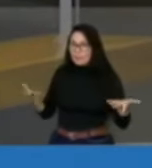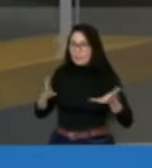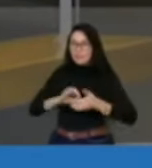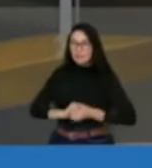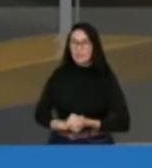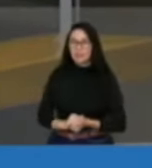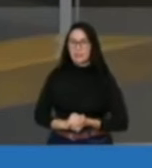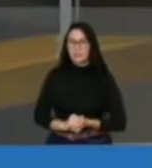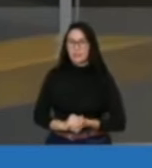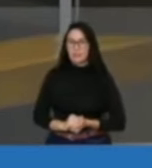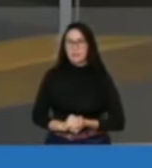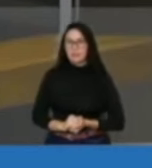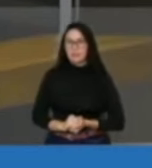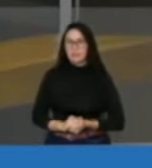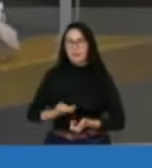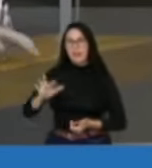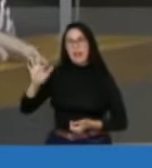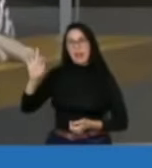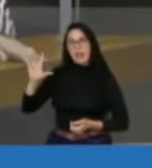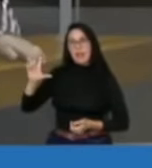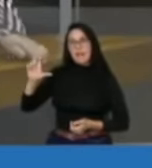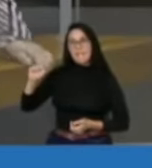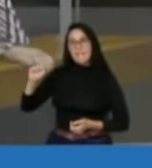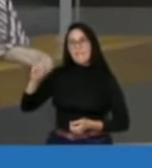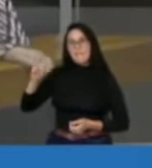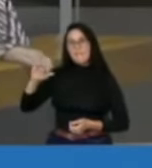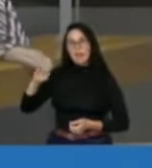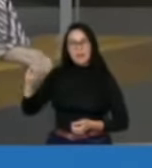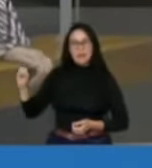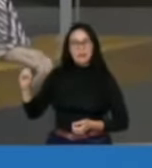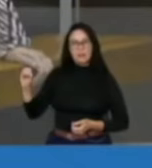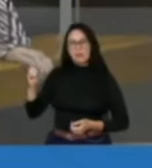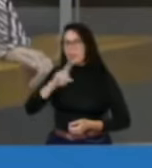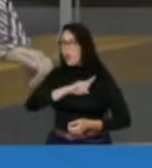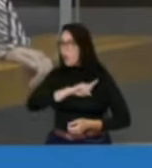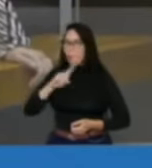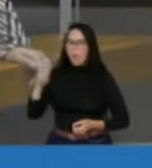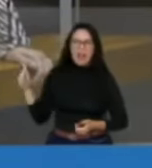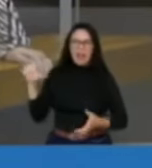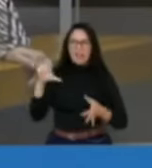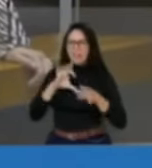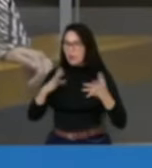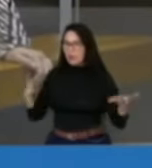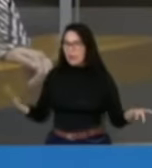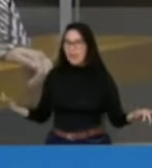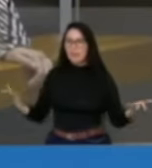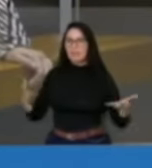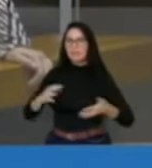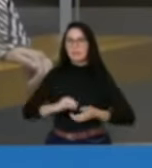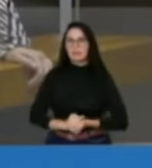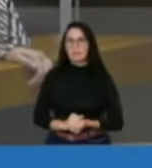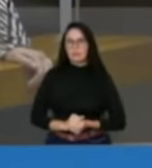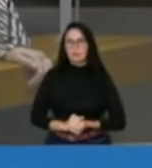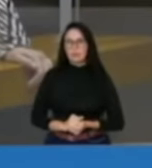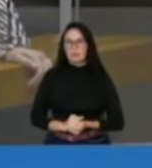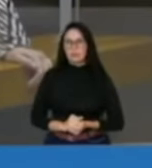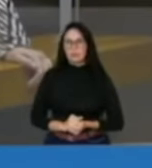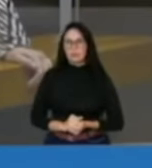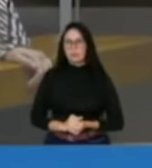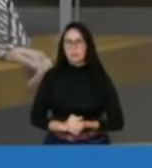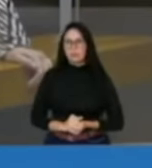não é democrata e isso está muito claro. Flávio Dino é mais um abusador de autoridade.